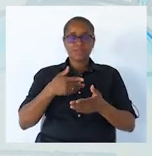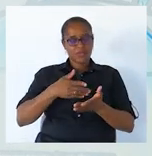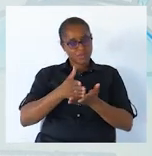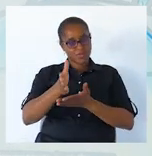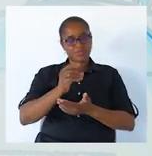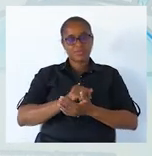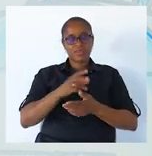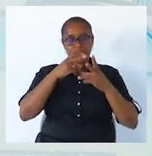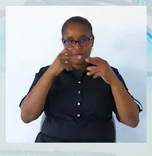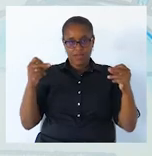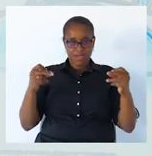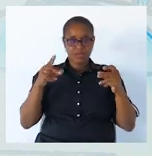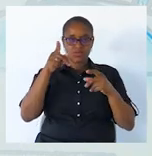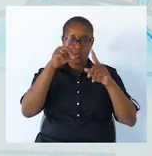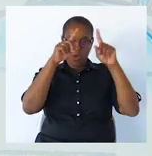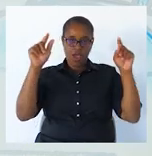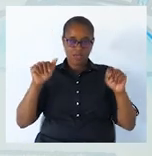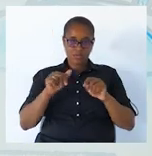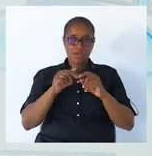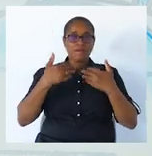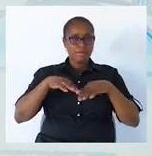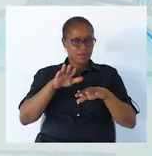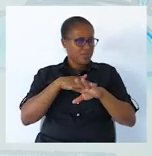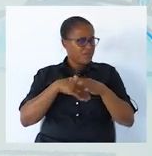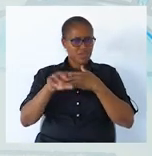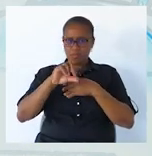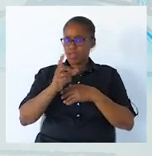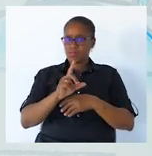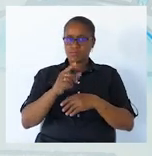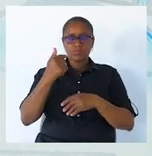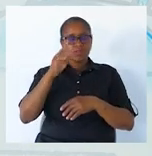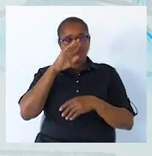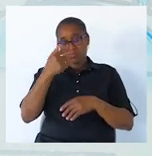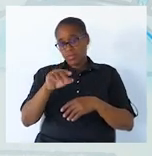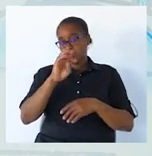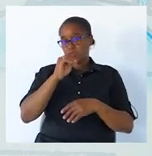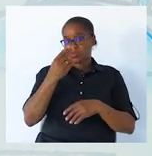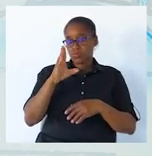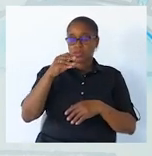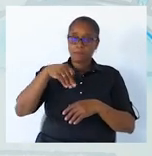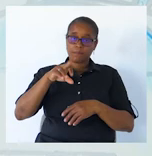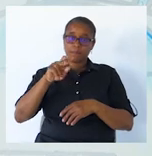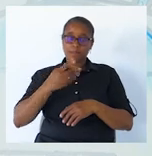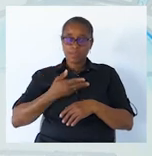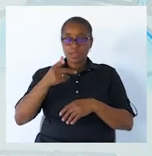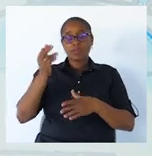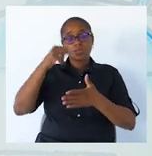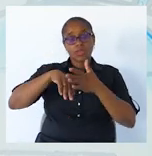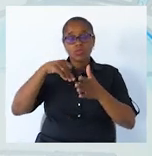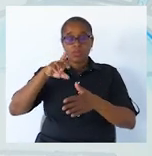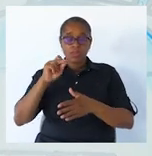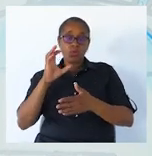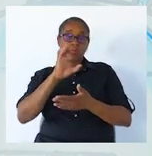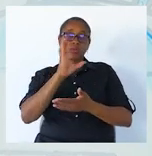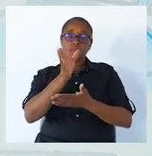minha, as frases do quadro. Mas não faz mal, desde que tenha o sujeito, predicado. Dentro do predicado,